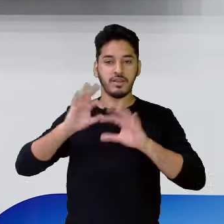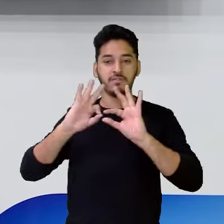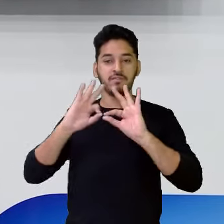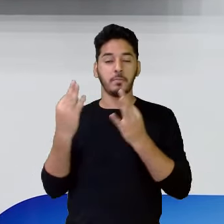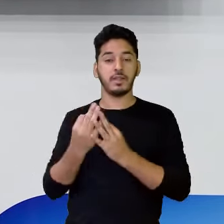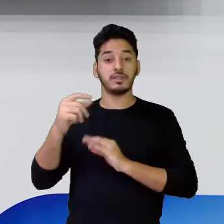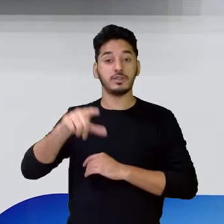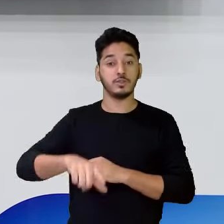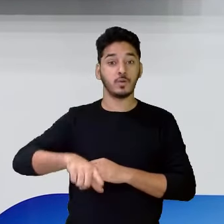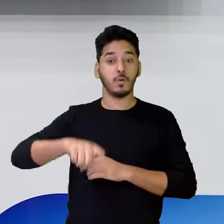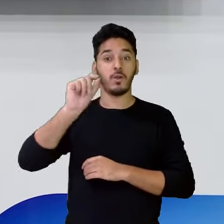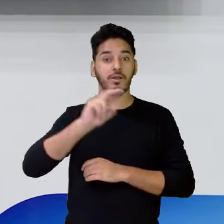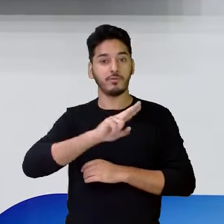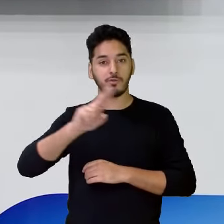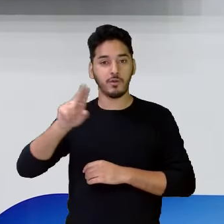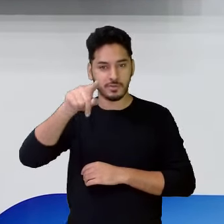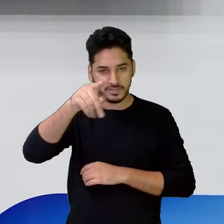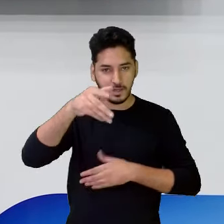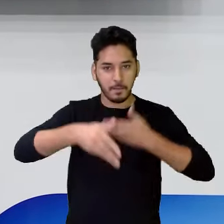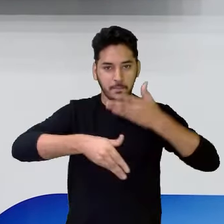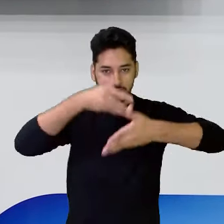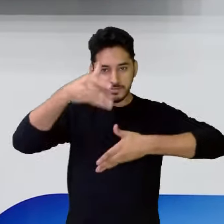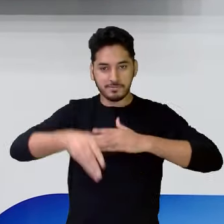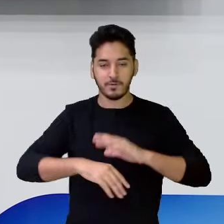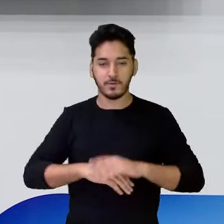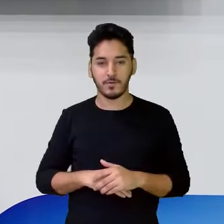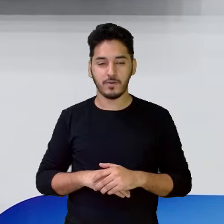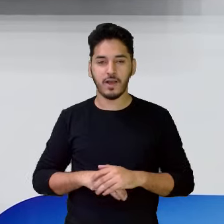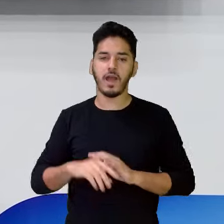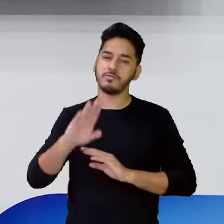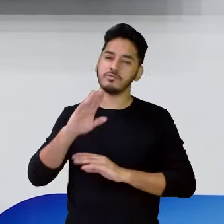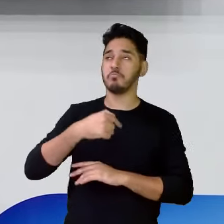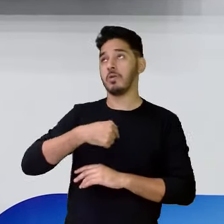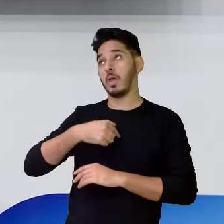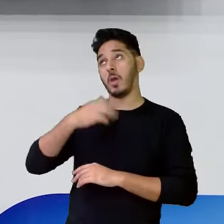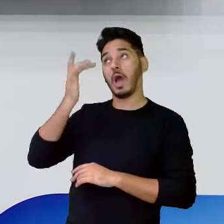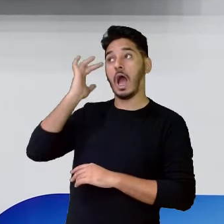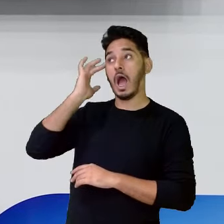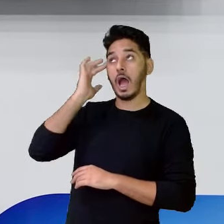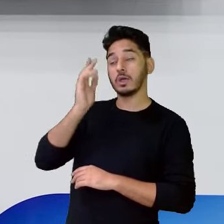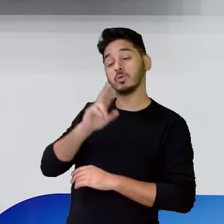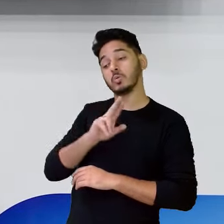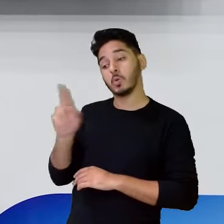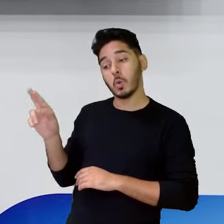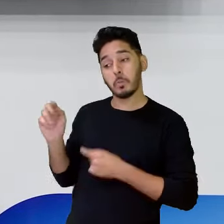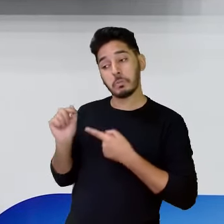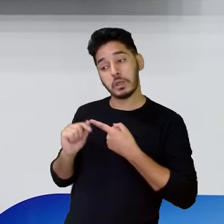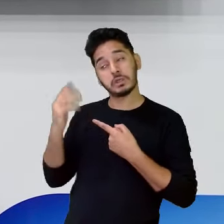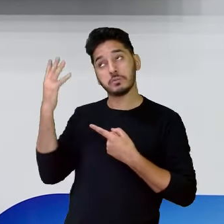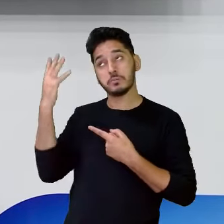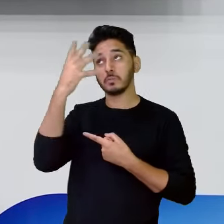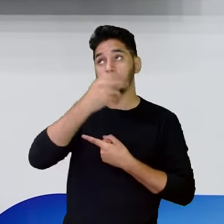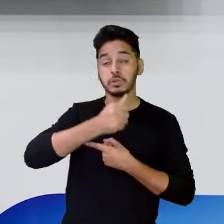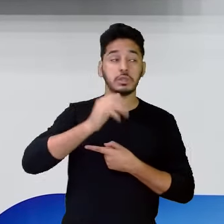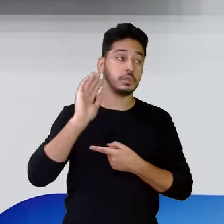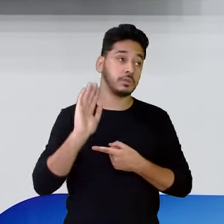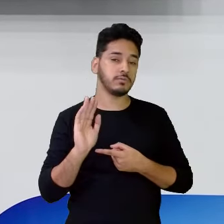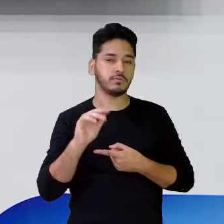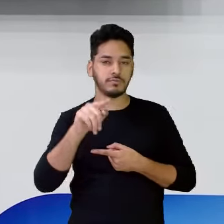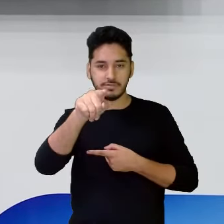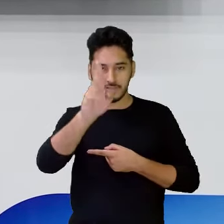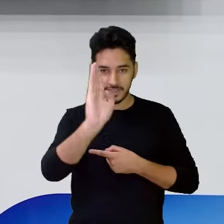escolher o nome do bebê, pediu a sugestão, você deu já a sua sugestão e o nome que você acha bonito para o bebê,